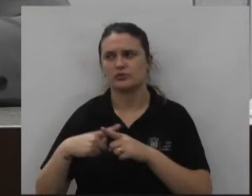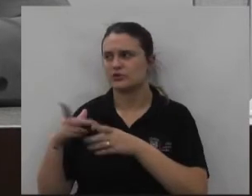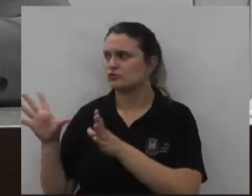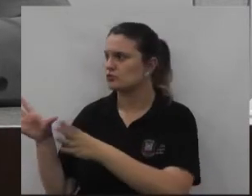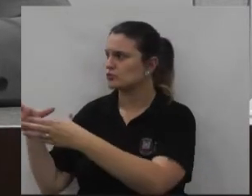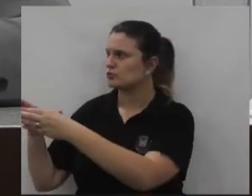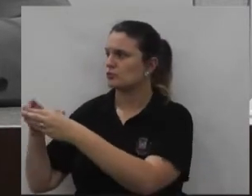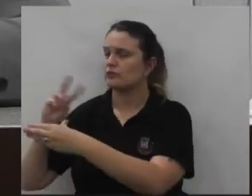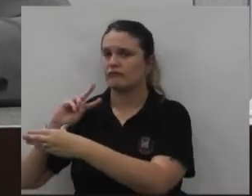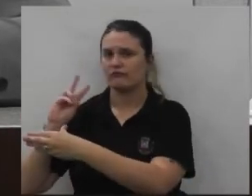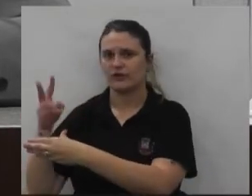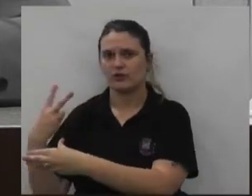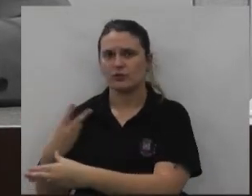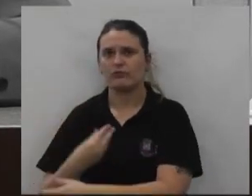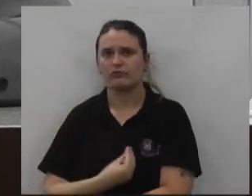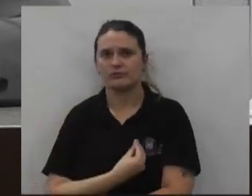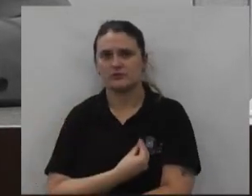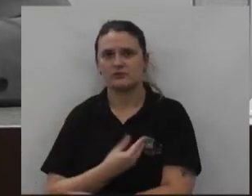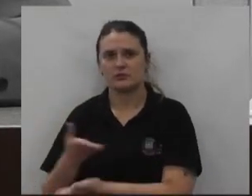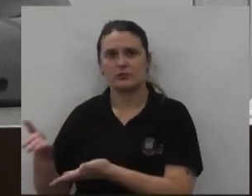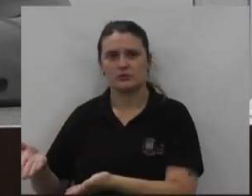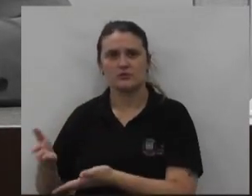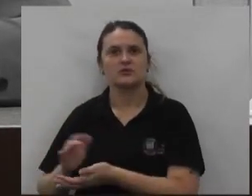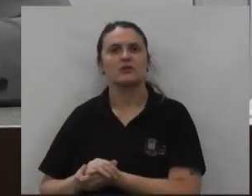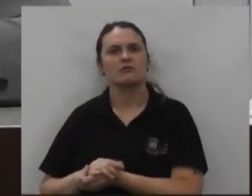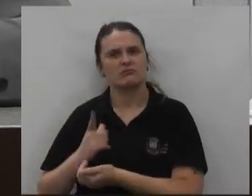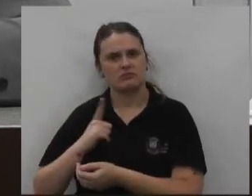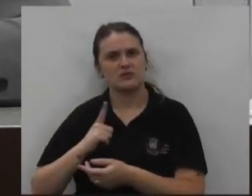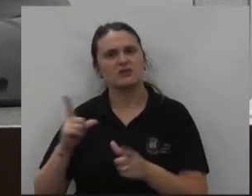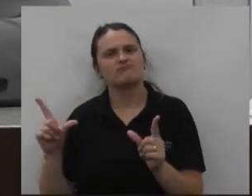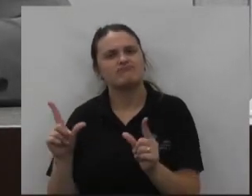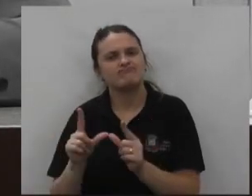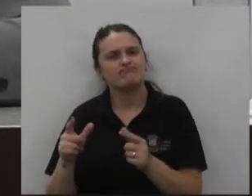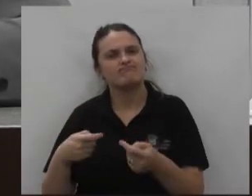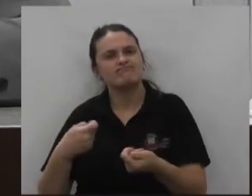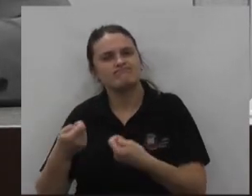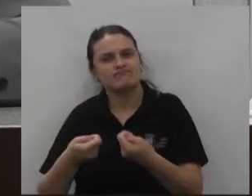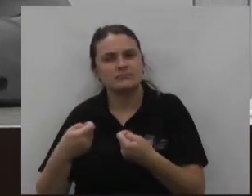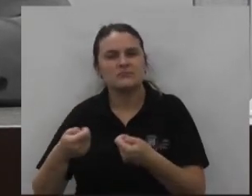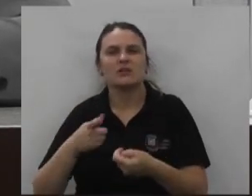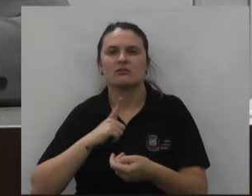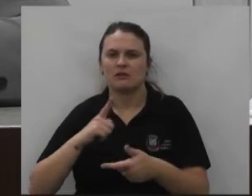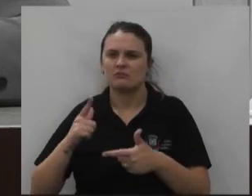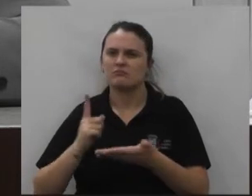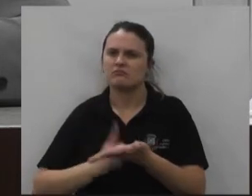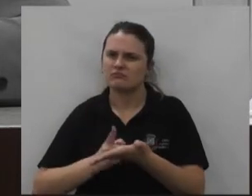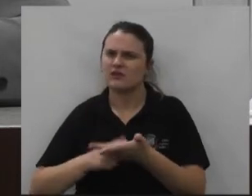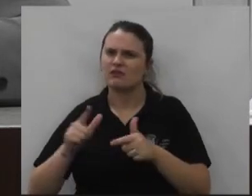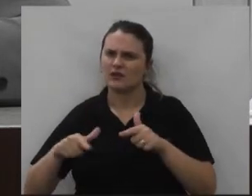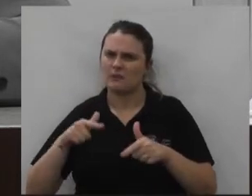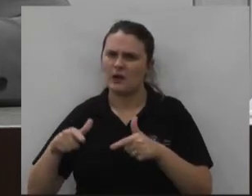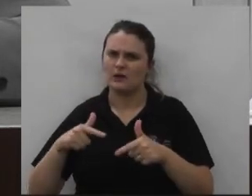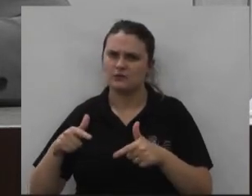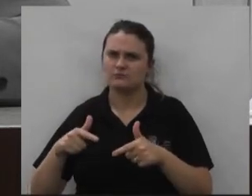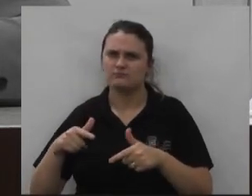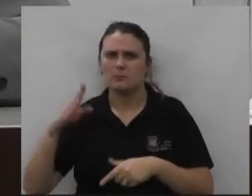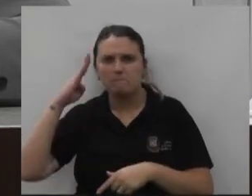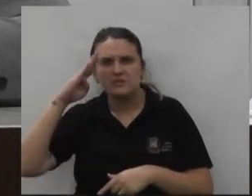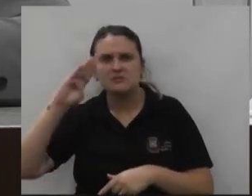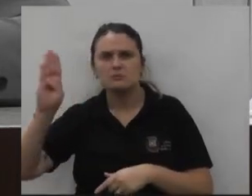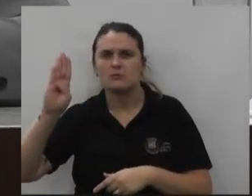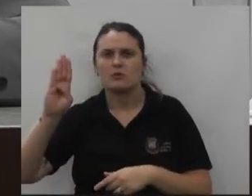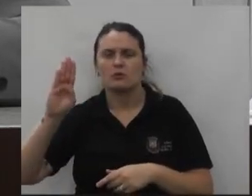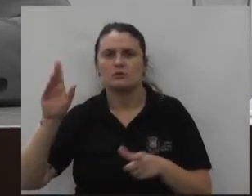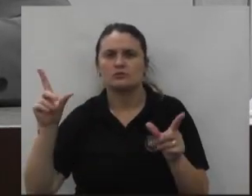vereadores que aqui estão e que estão cumprindo com o seu mistério o principal